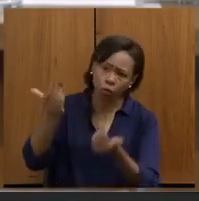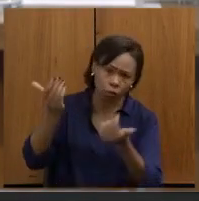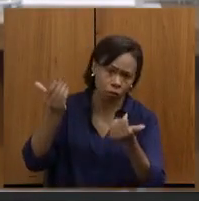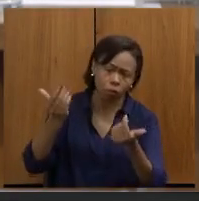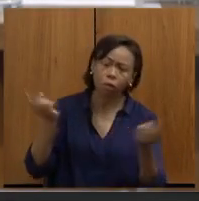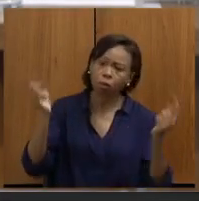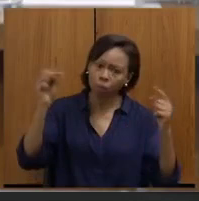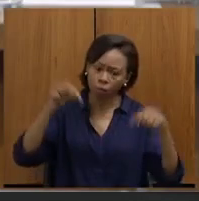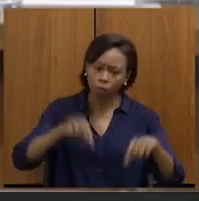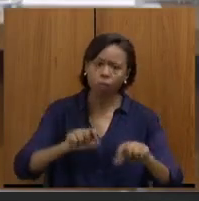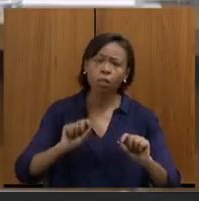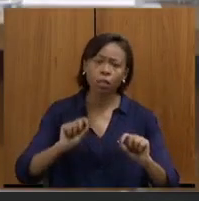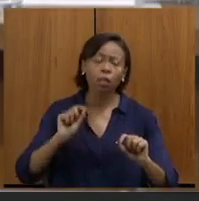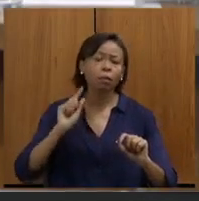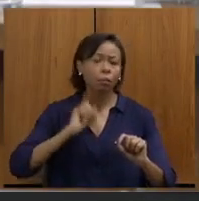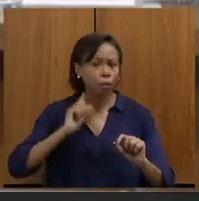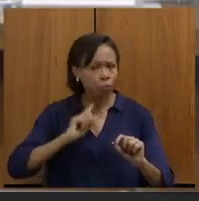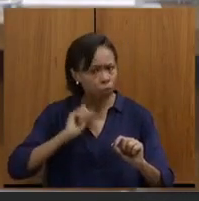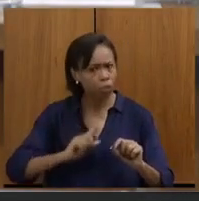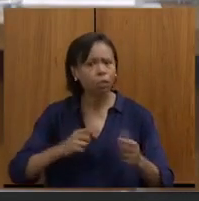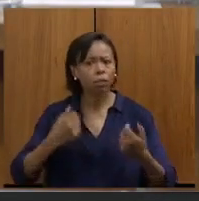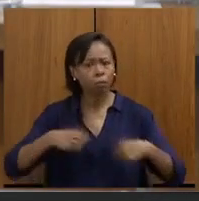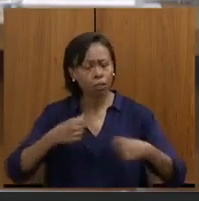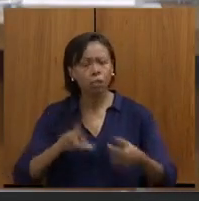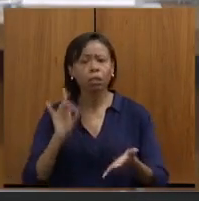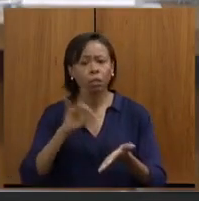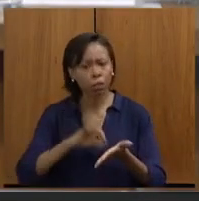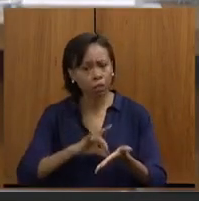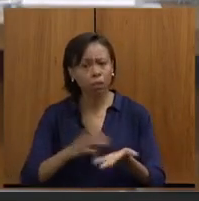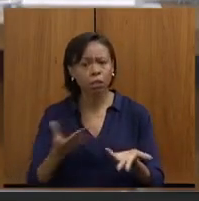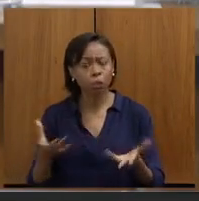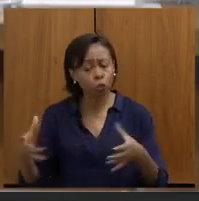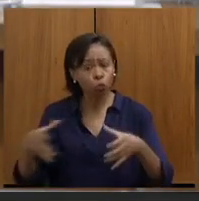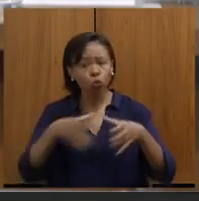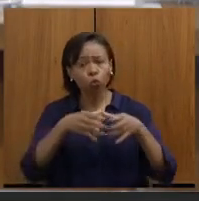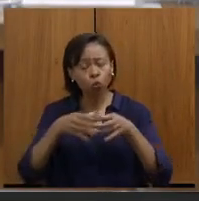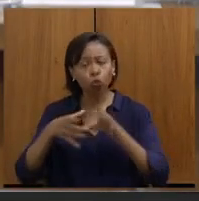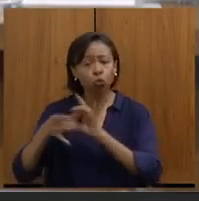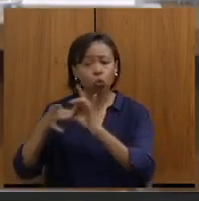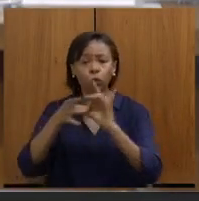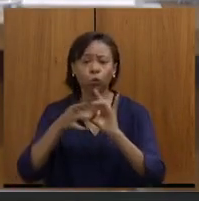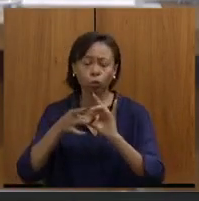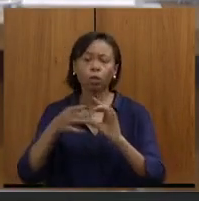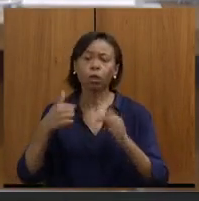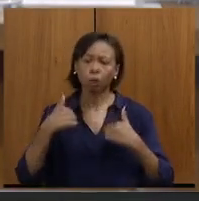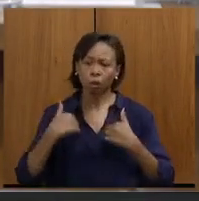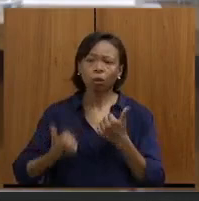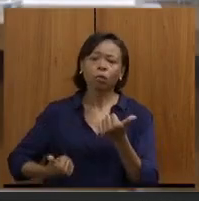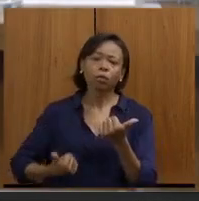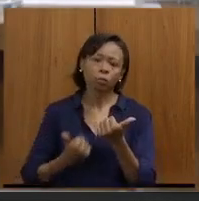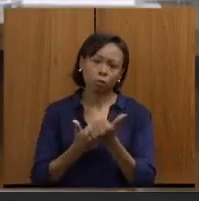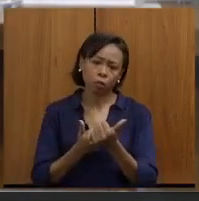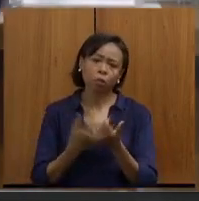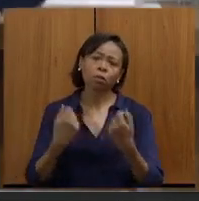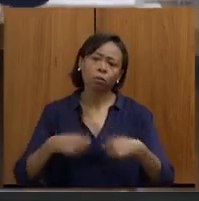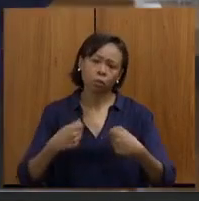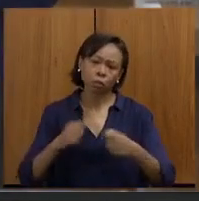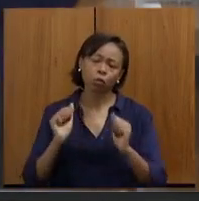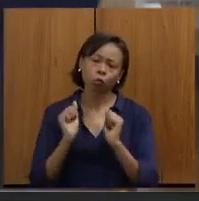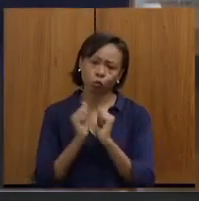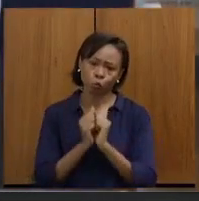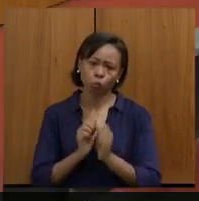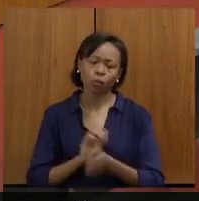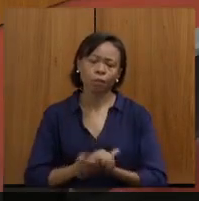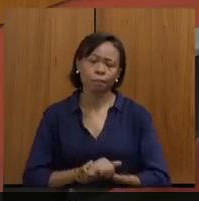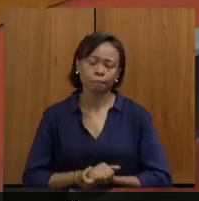legítimo do estado, vamos fazer isso em conjunto. Então, o senhor tem o meu apoio e acho que gente devia fazer isso em conjunto. Muito